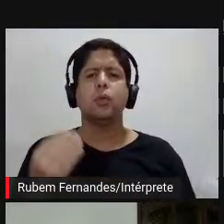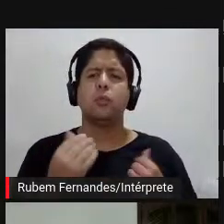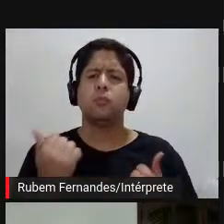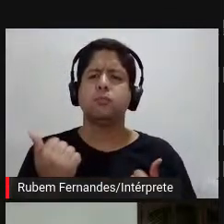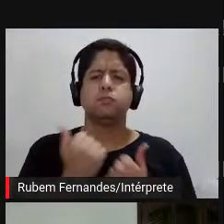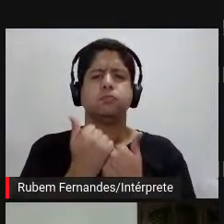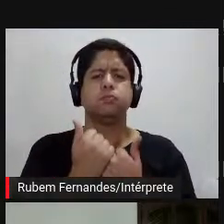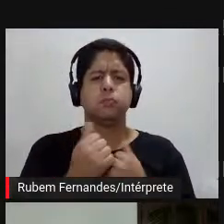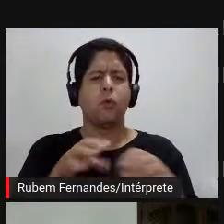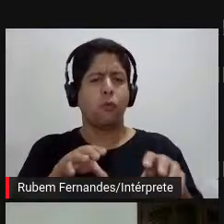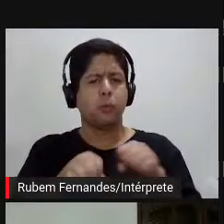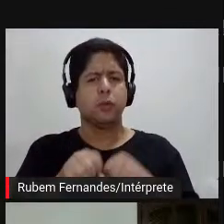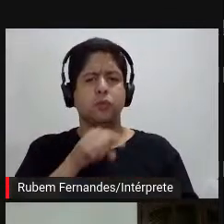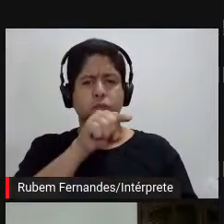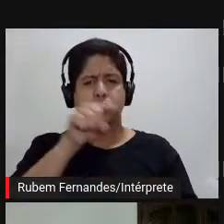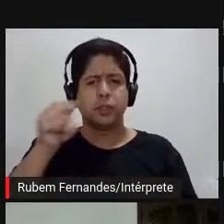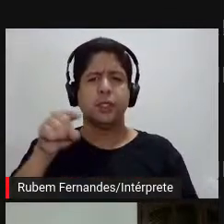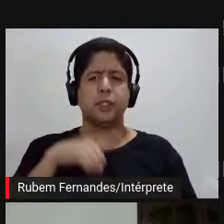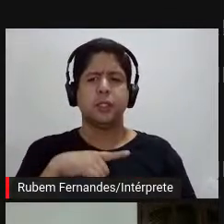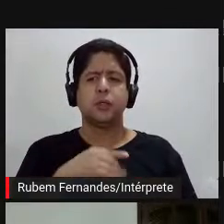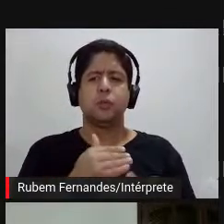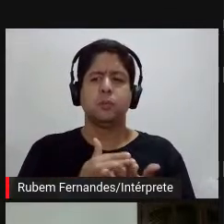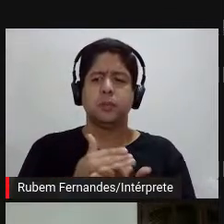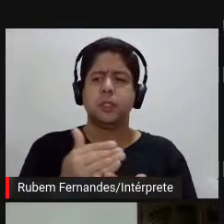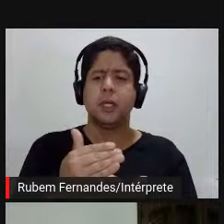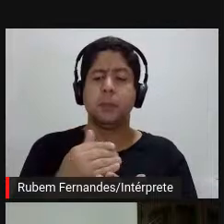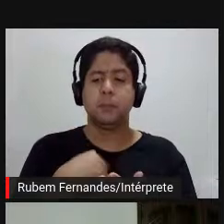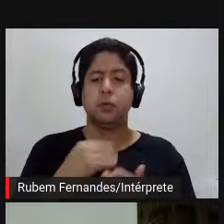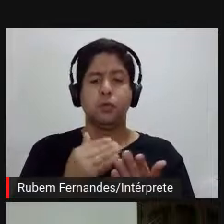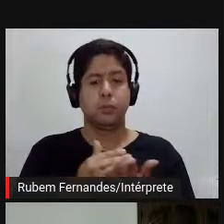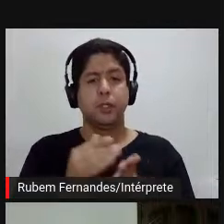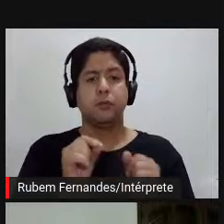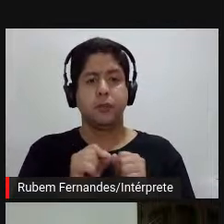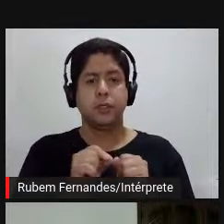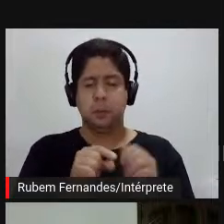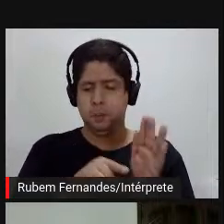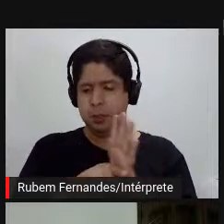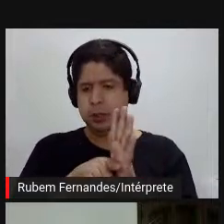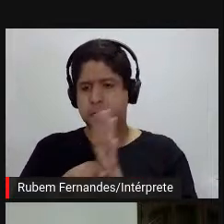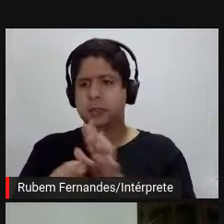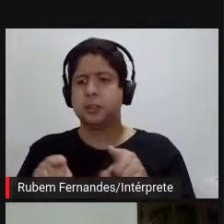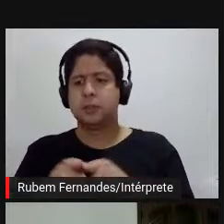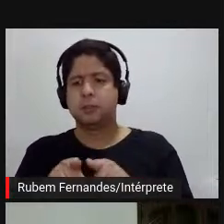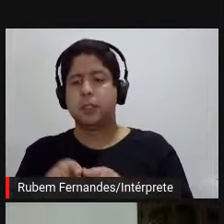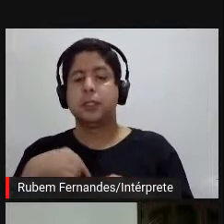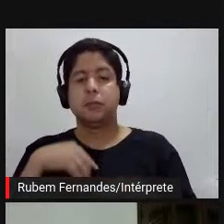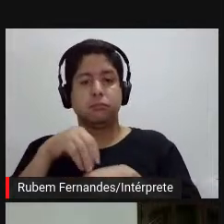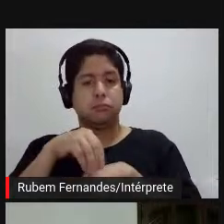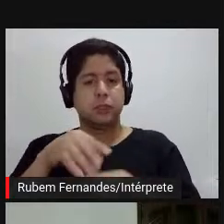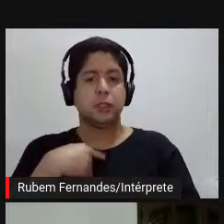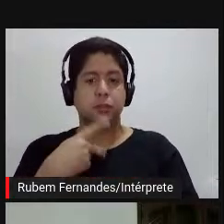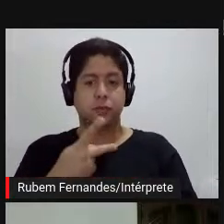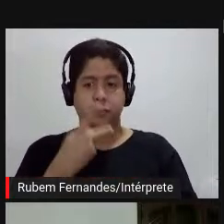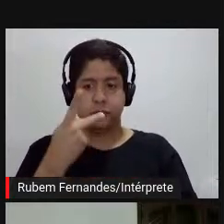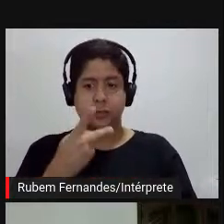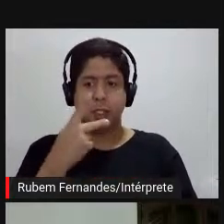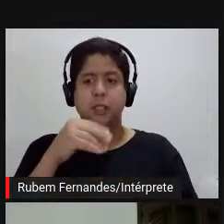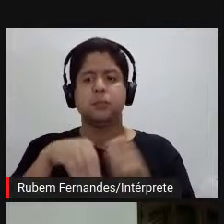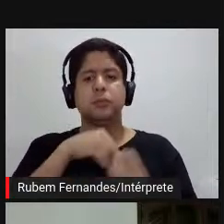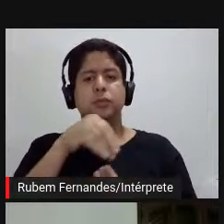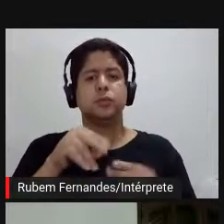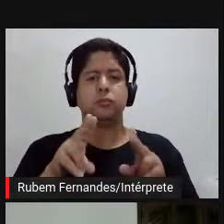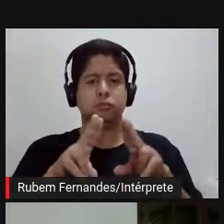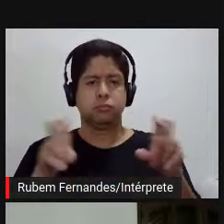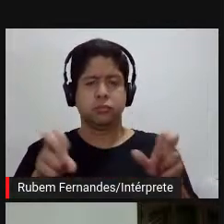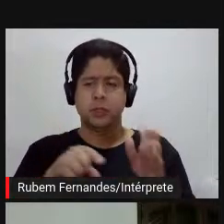vocês, a partir das minhas pesquisas e tal, e aí decidi trazer uma fala que vai misturar um pouco de pesquisa